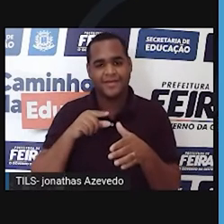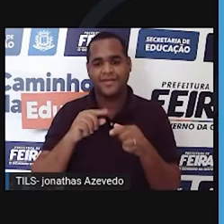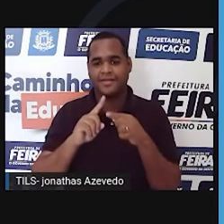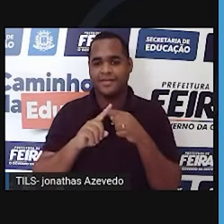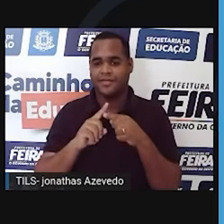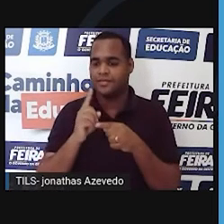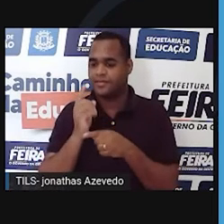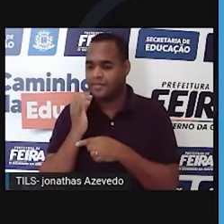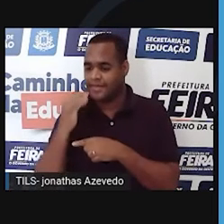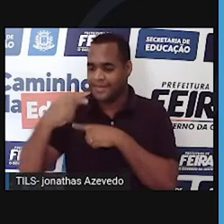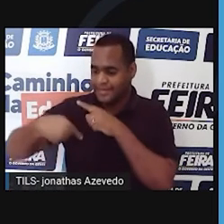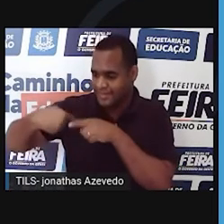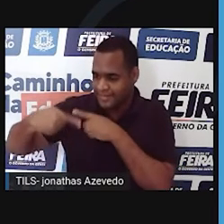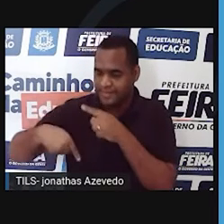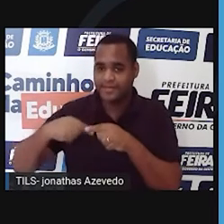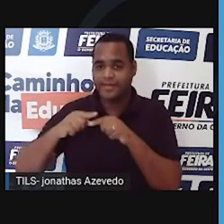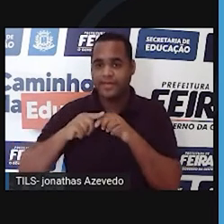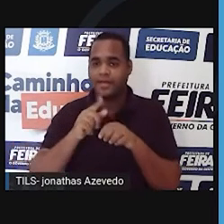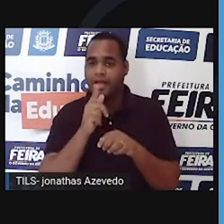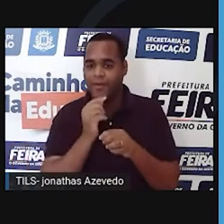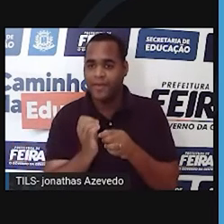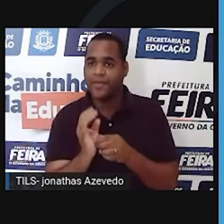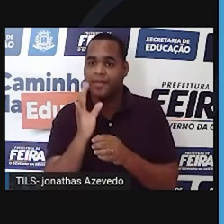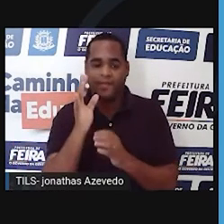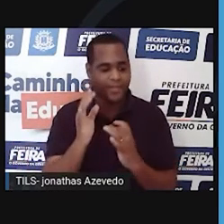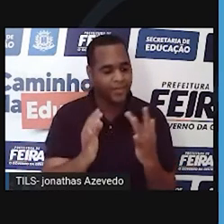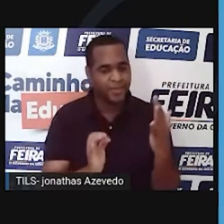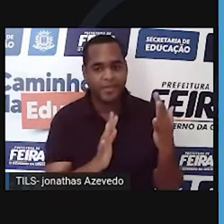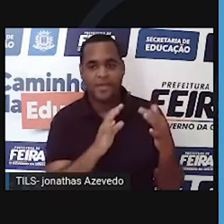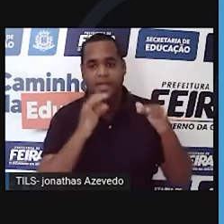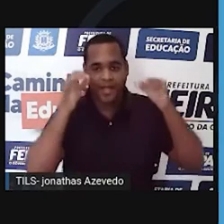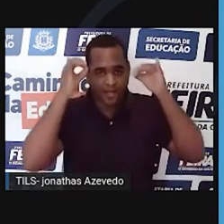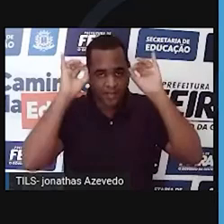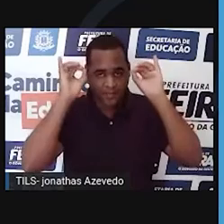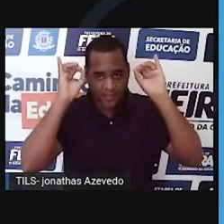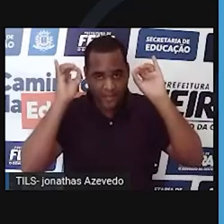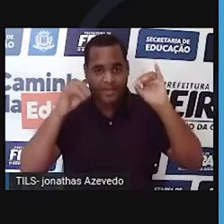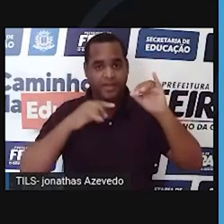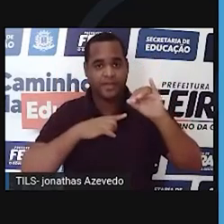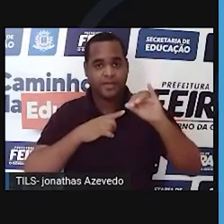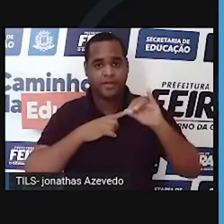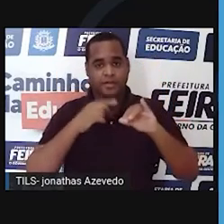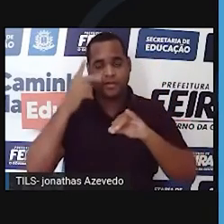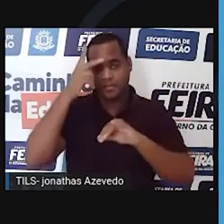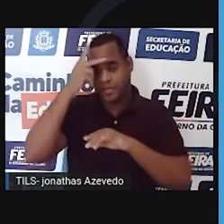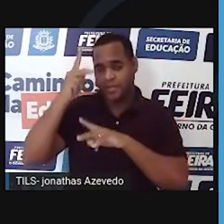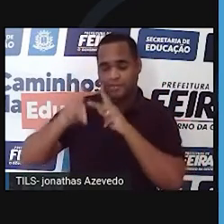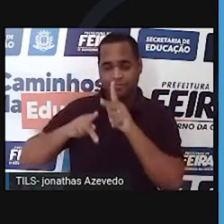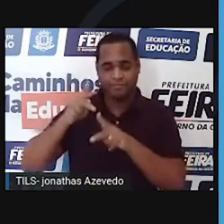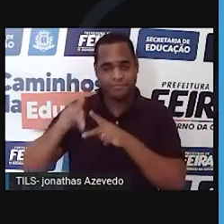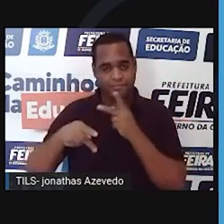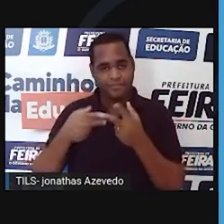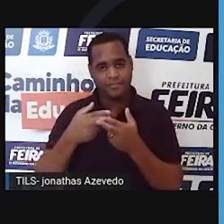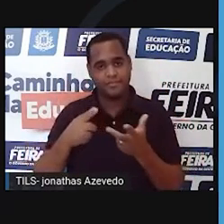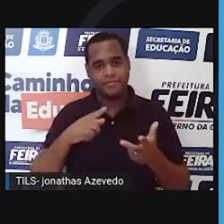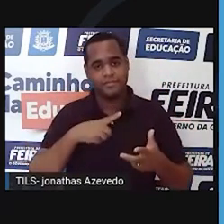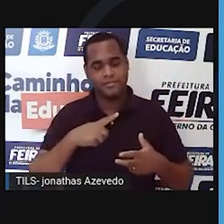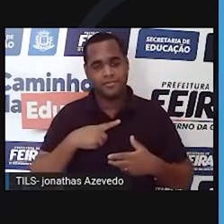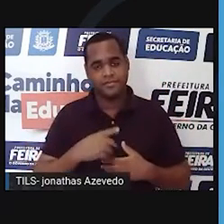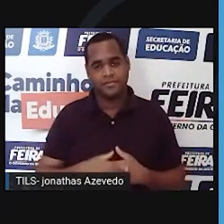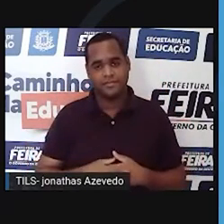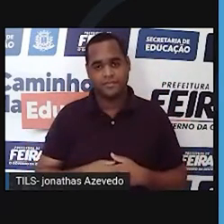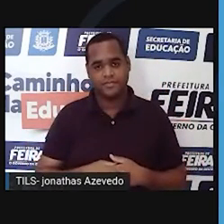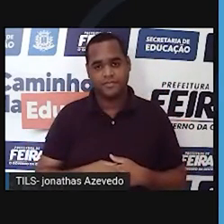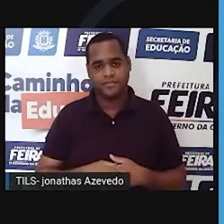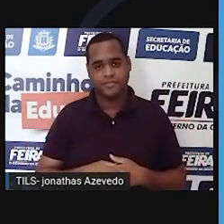hidrelétricas, a irrigação, o nosso gado e as populações urbanas. Então, os rios, oito